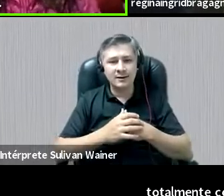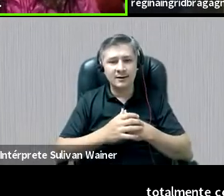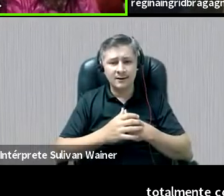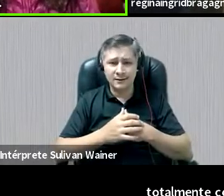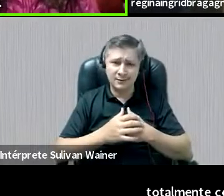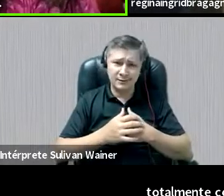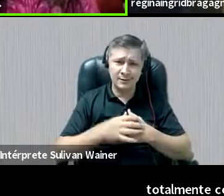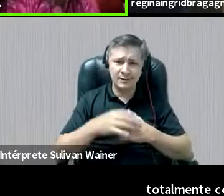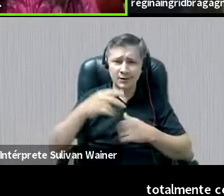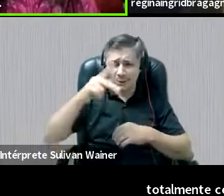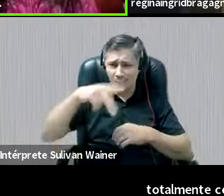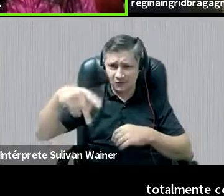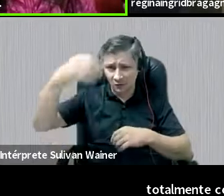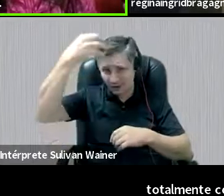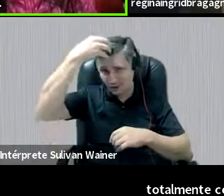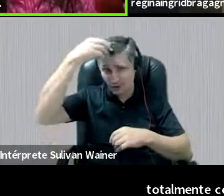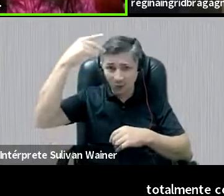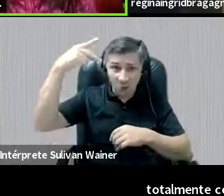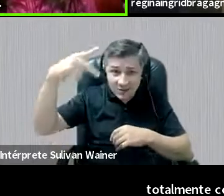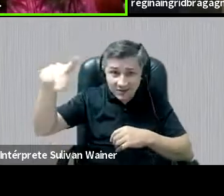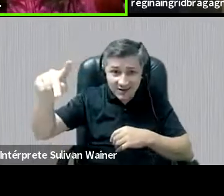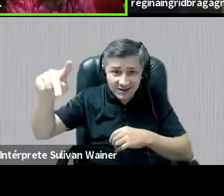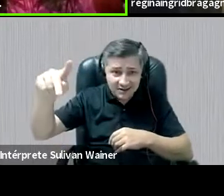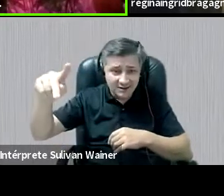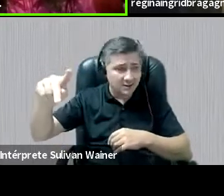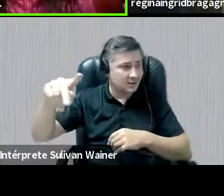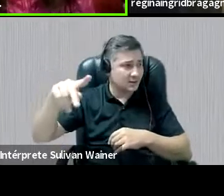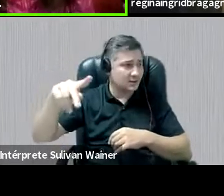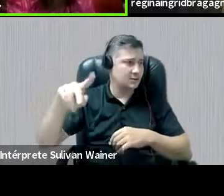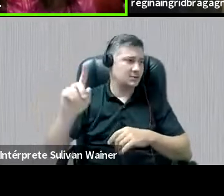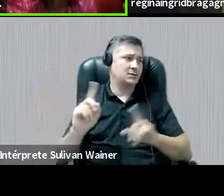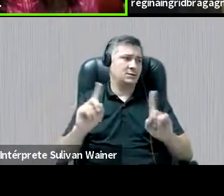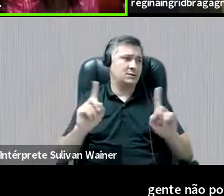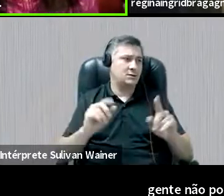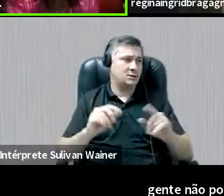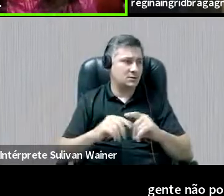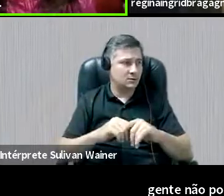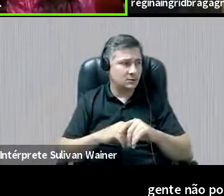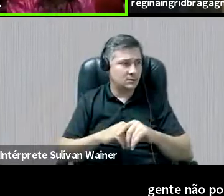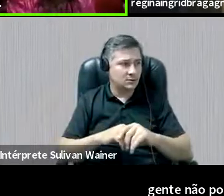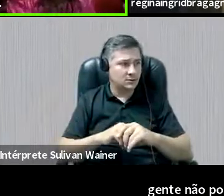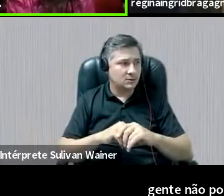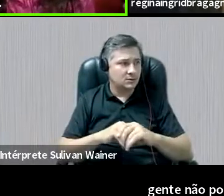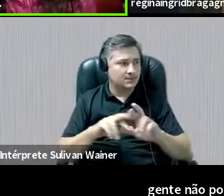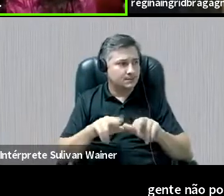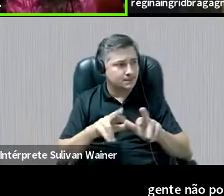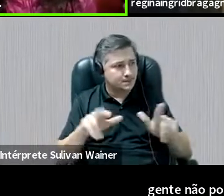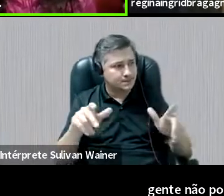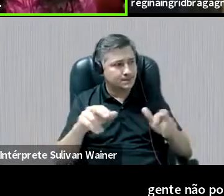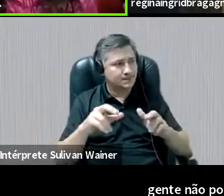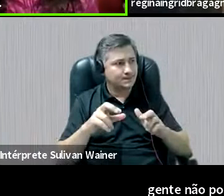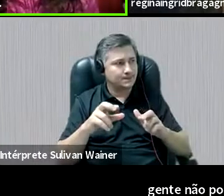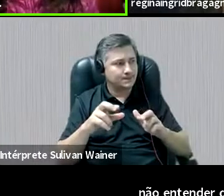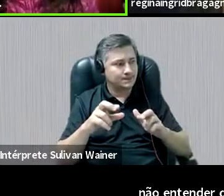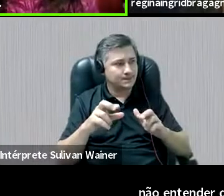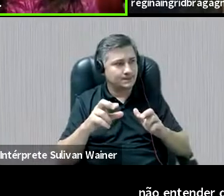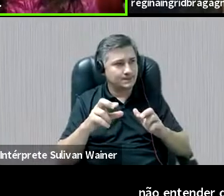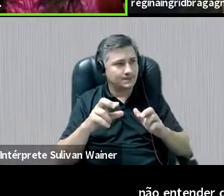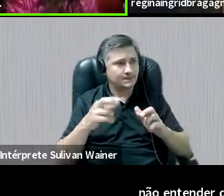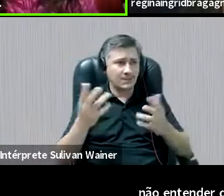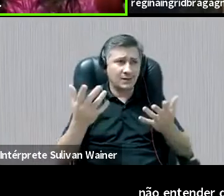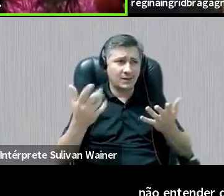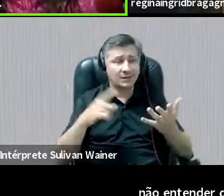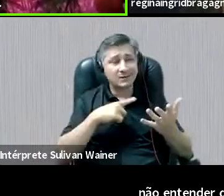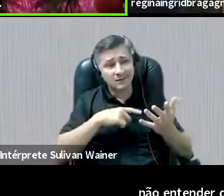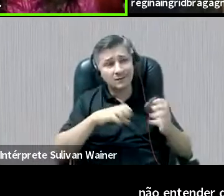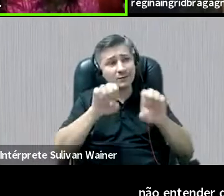culpabilizar os professores, né? É não entender que os professores também são diversos e que é uma estrutura que